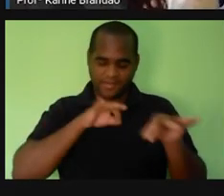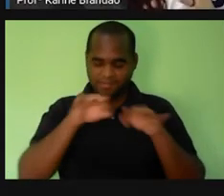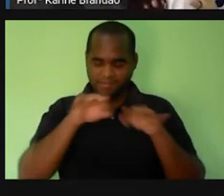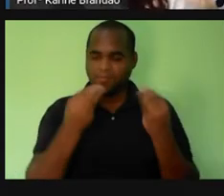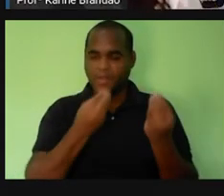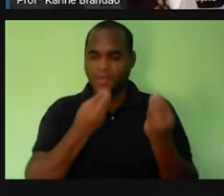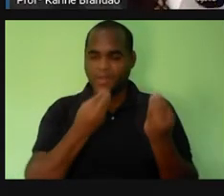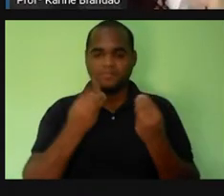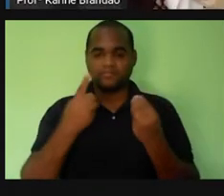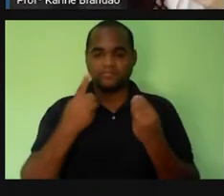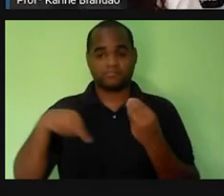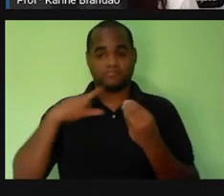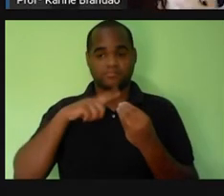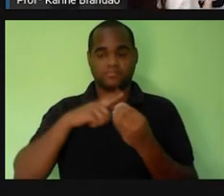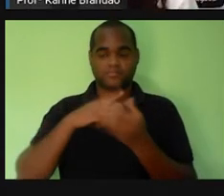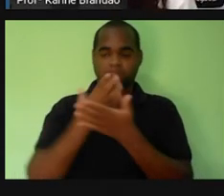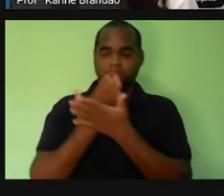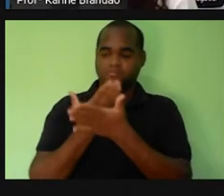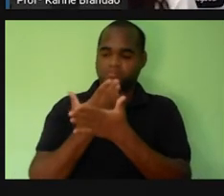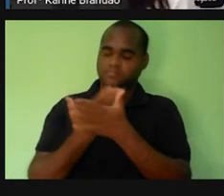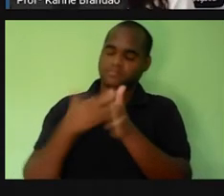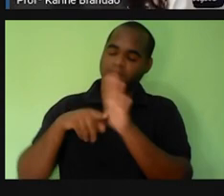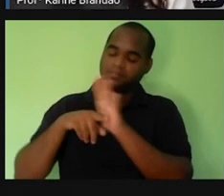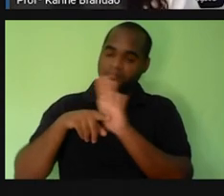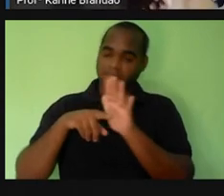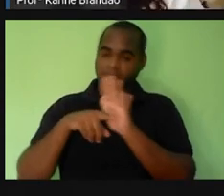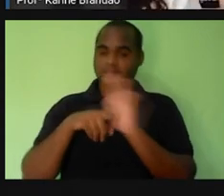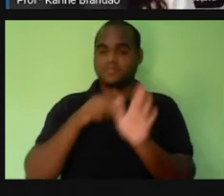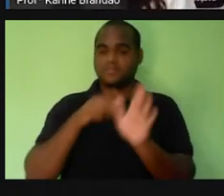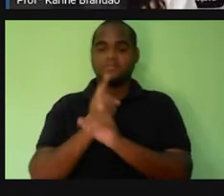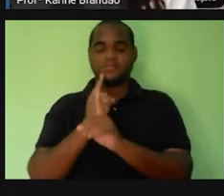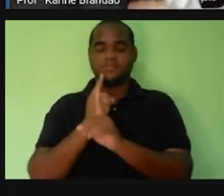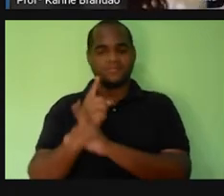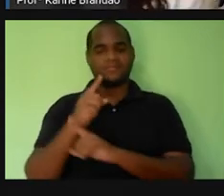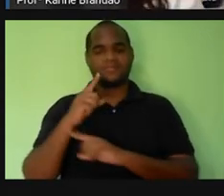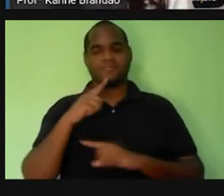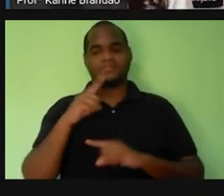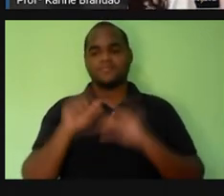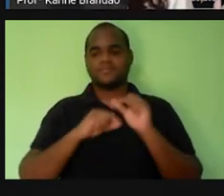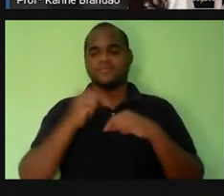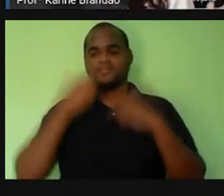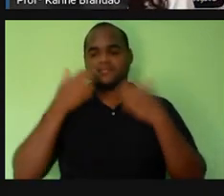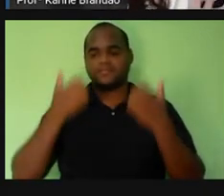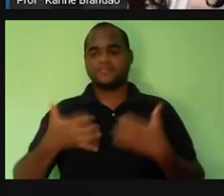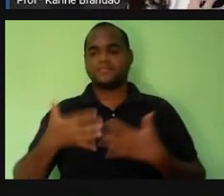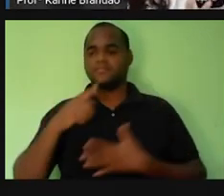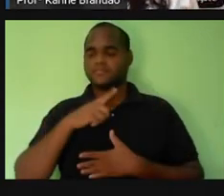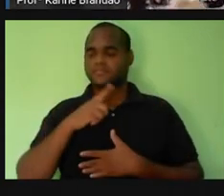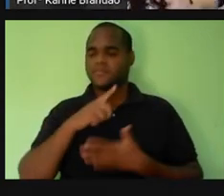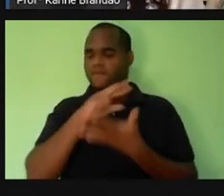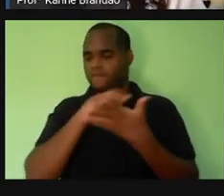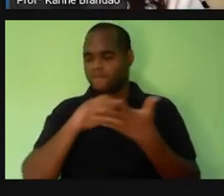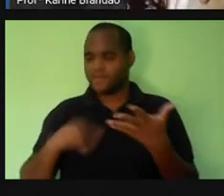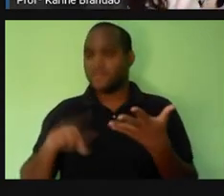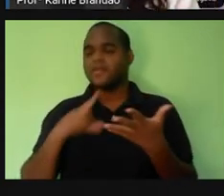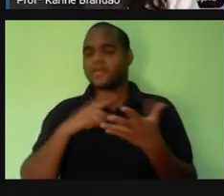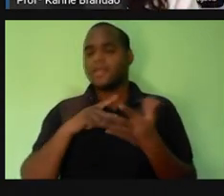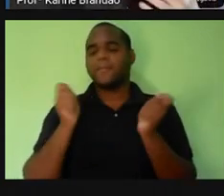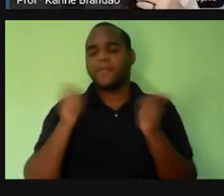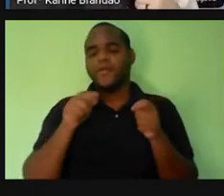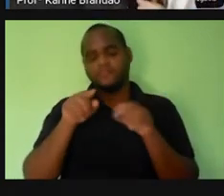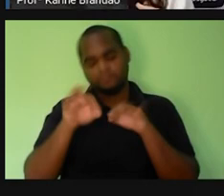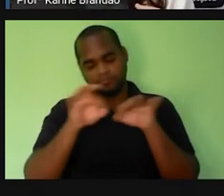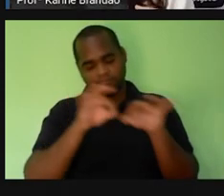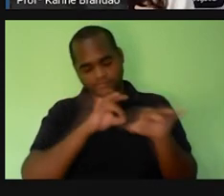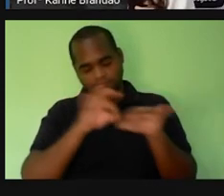estudar, e vamos estudar tudo ao mesmo tempo? Não tem, é muita informação, é muita coisa. Então, para a gente organizar,